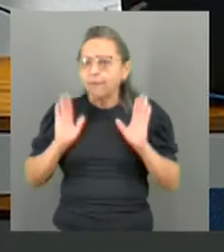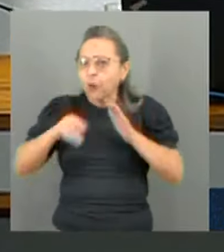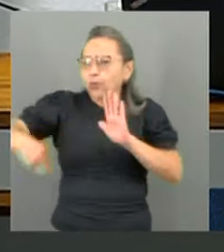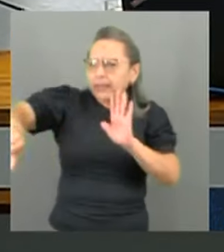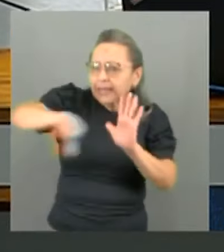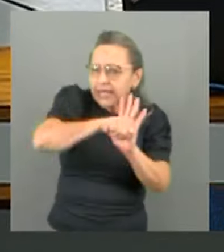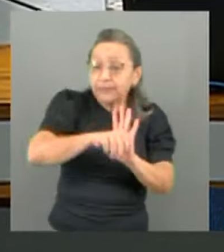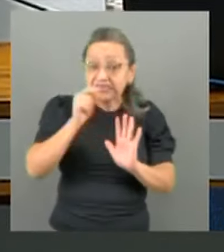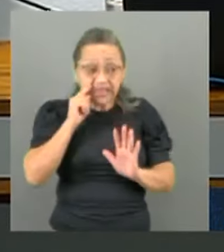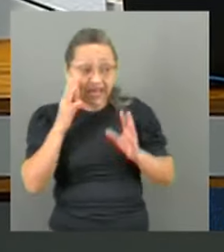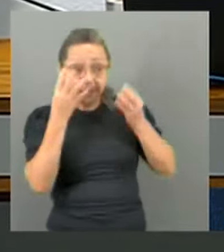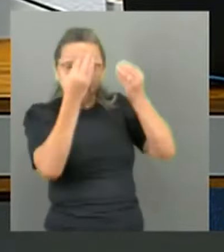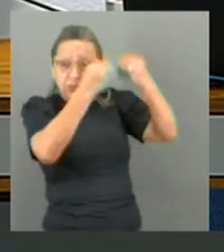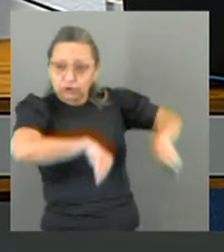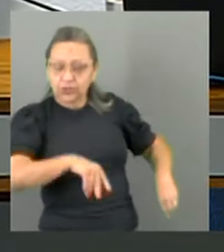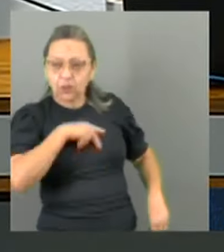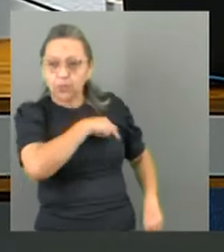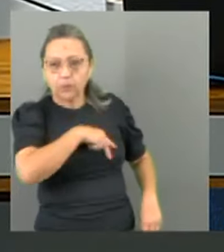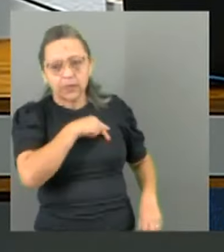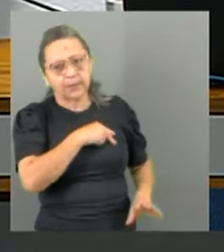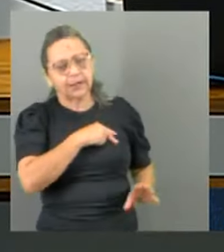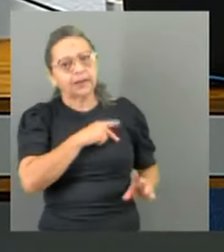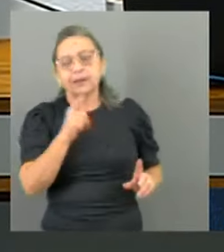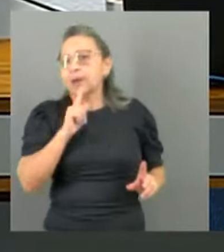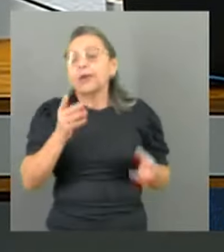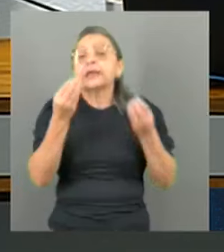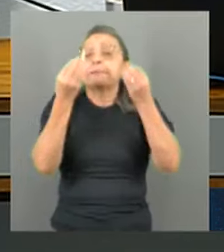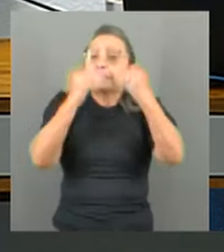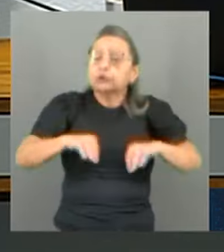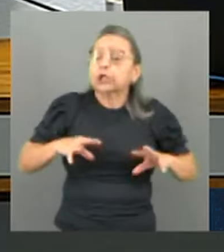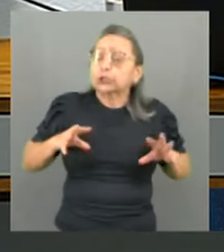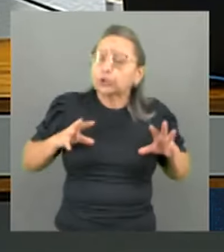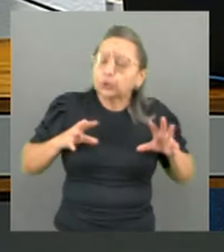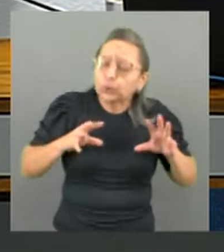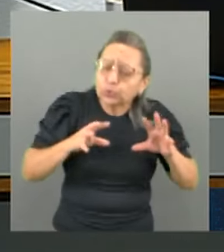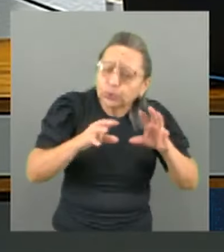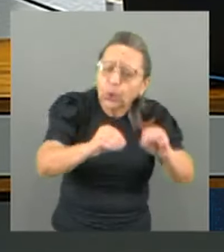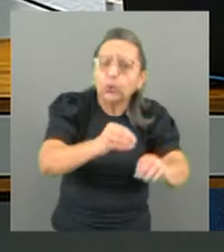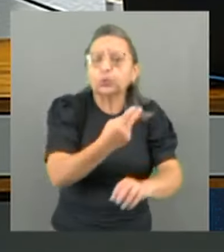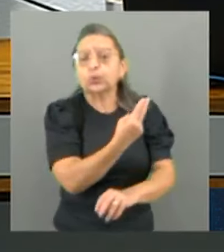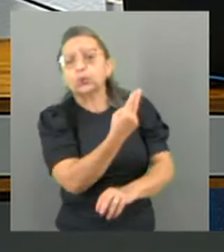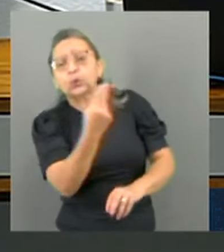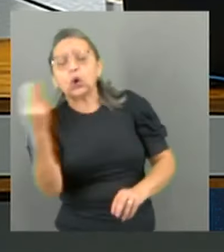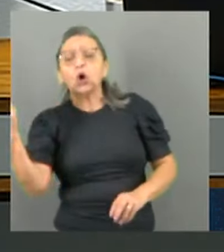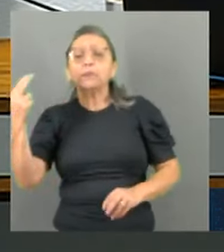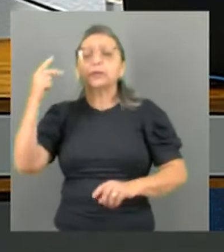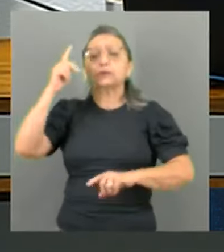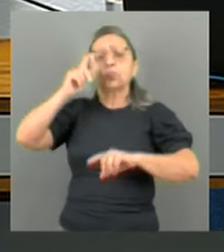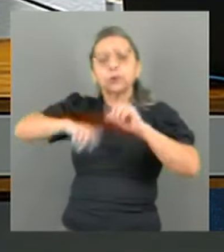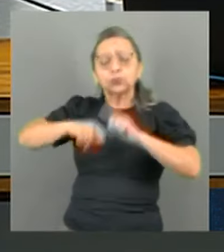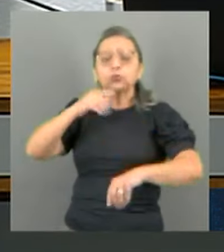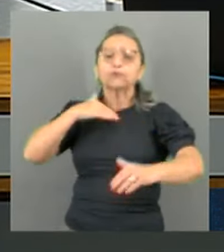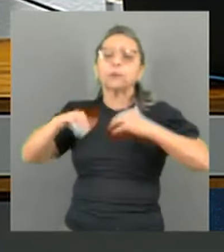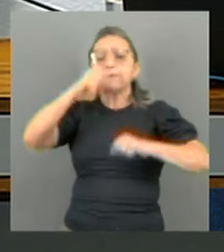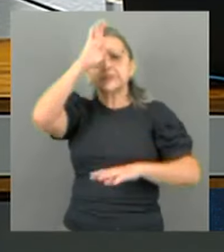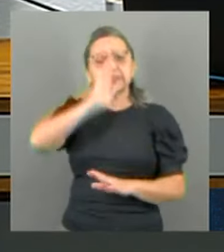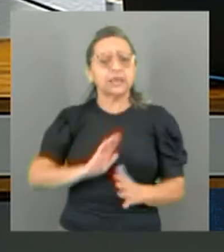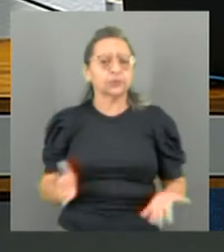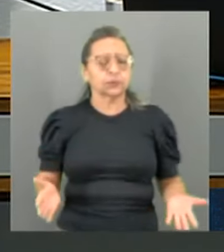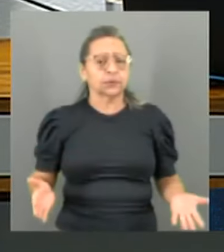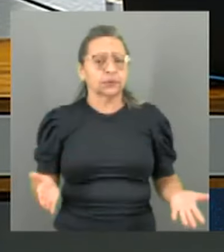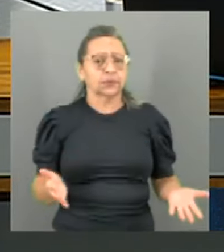afeta não só o Palmeiras, sabe? Ele afeta toda a credibilidade desse grande produto que é o futebol brasileiro.